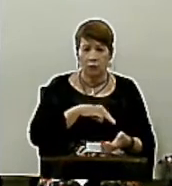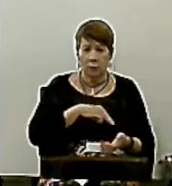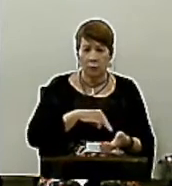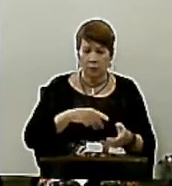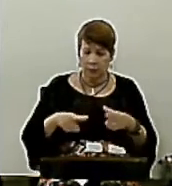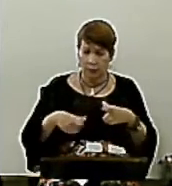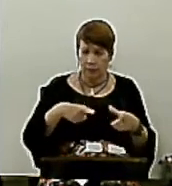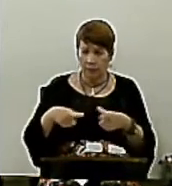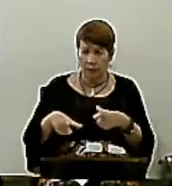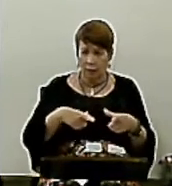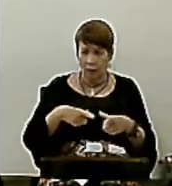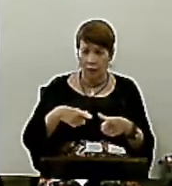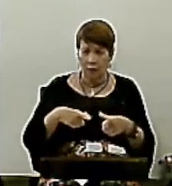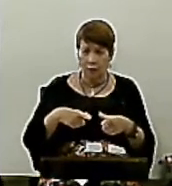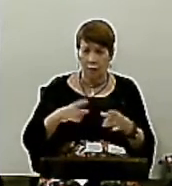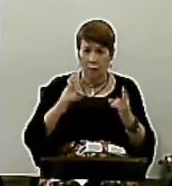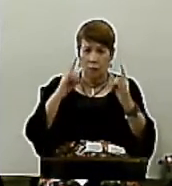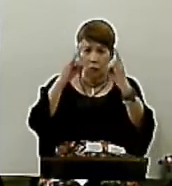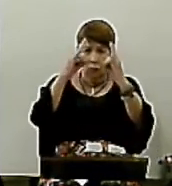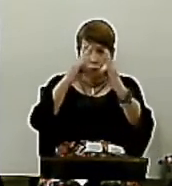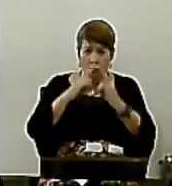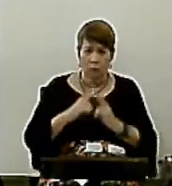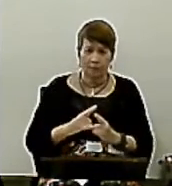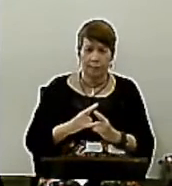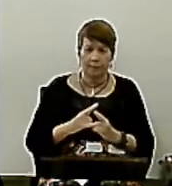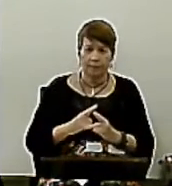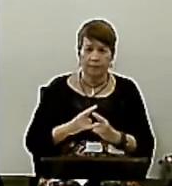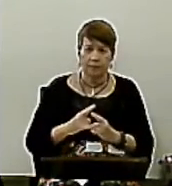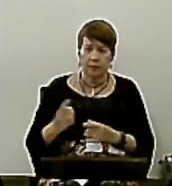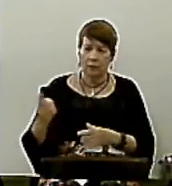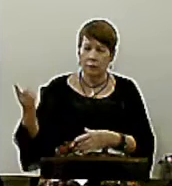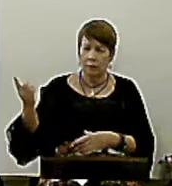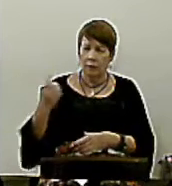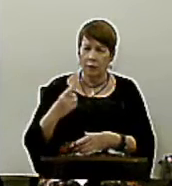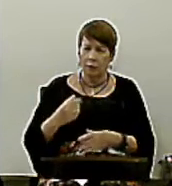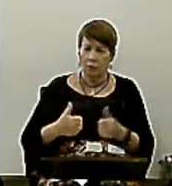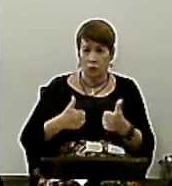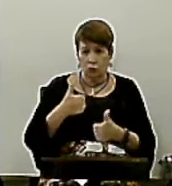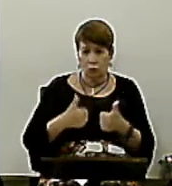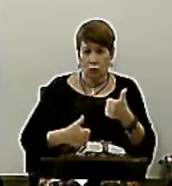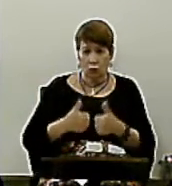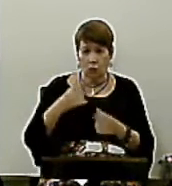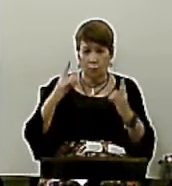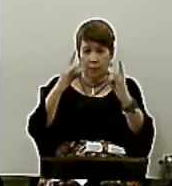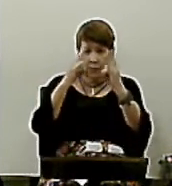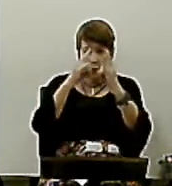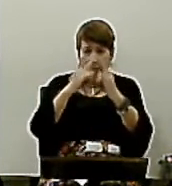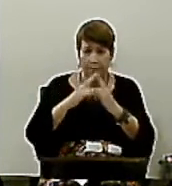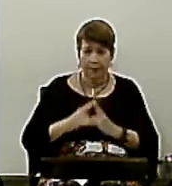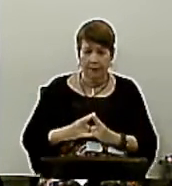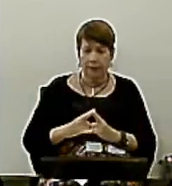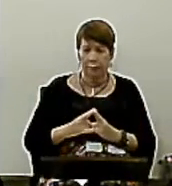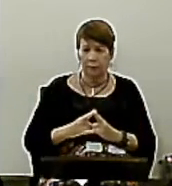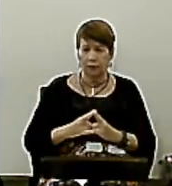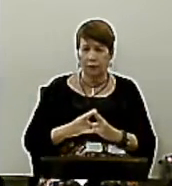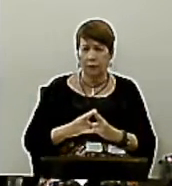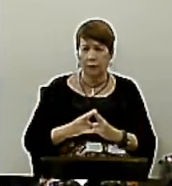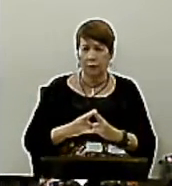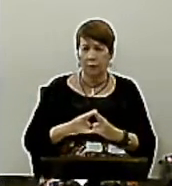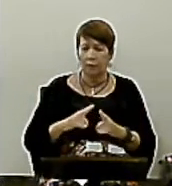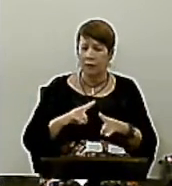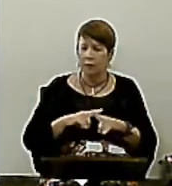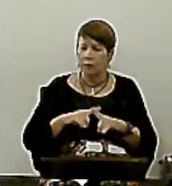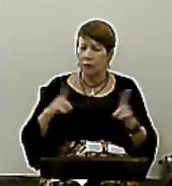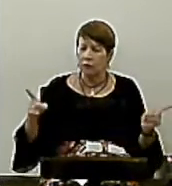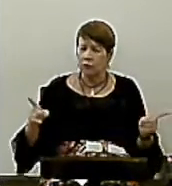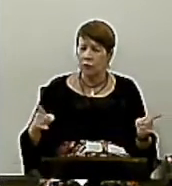Nos acampamentos E ele traz Jogos Para os acampamentos Mas os jogos Que ele traz Para os acampamentos São